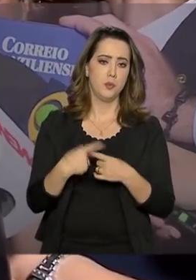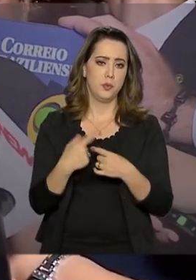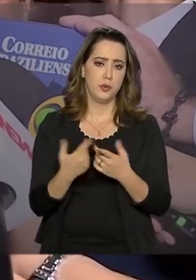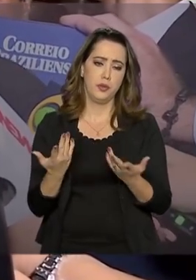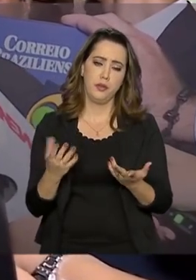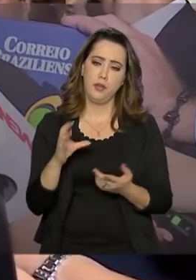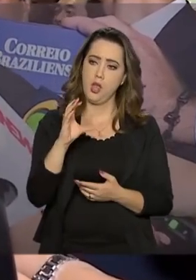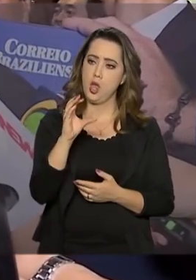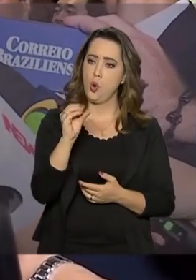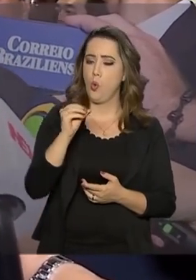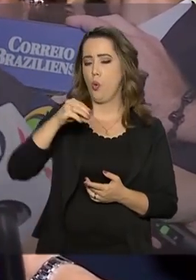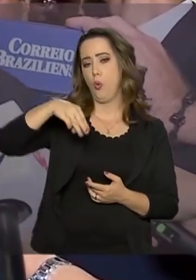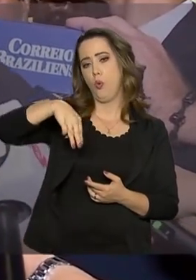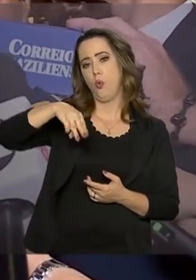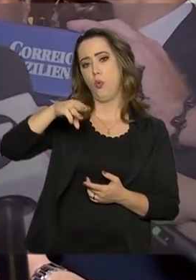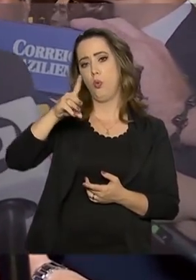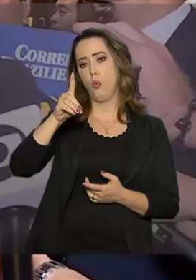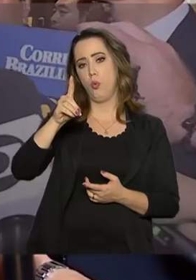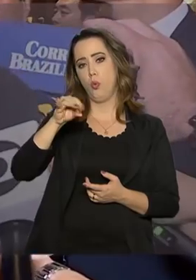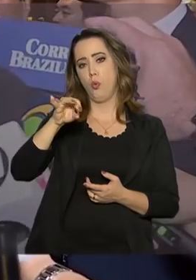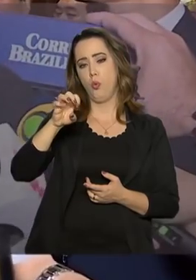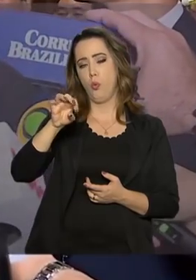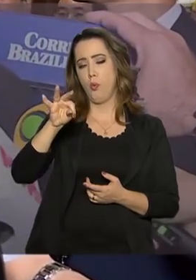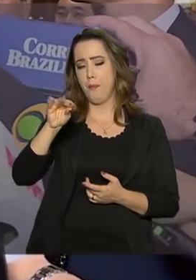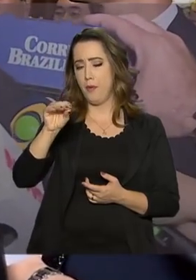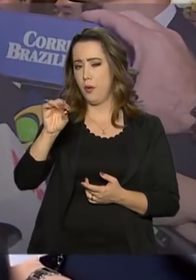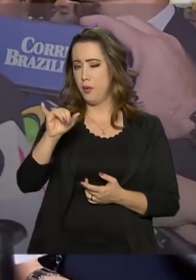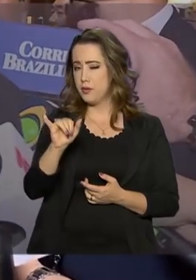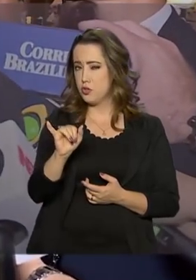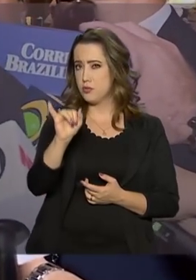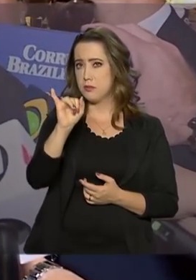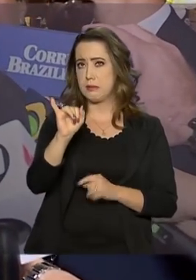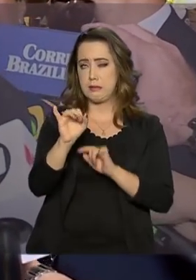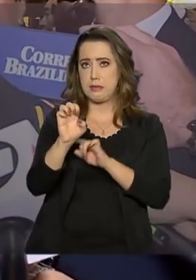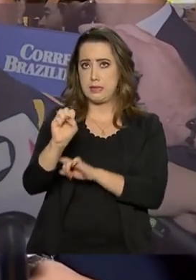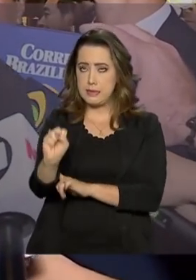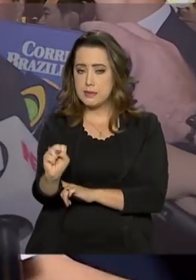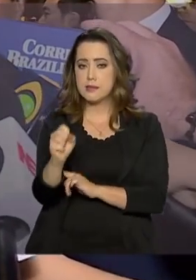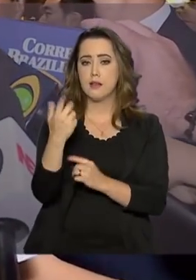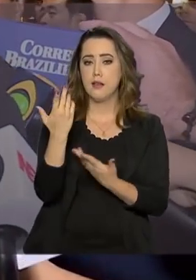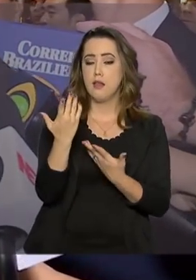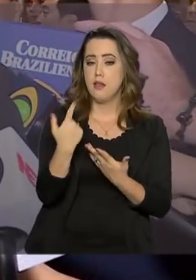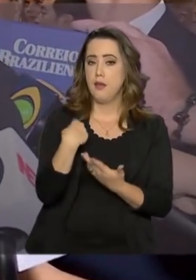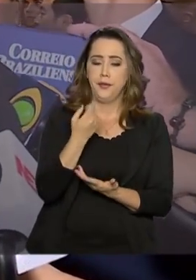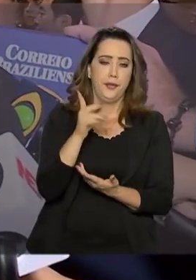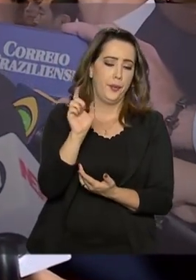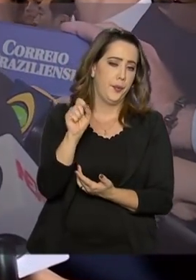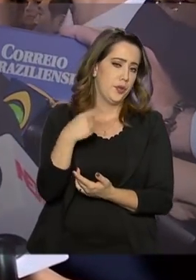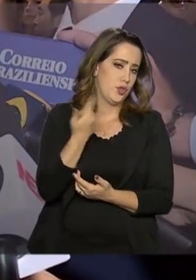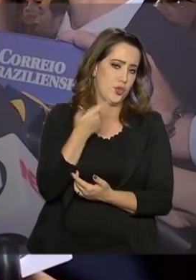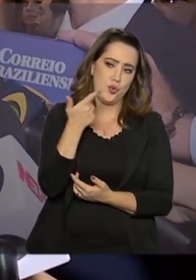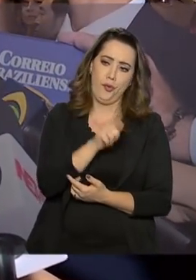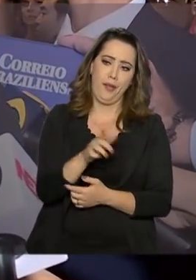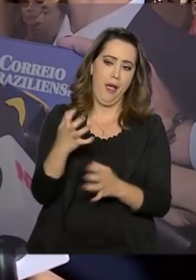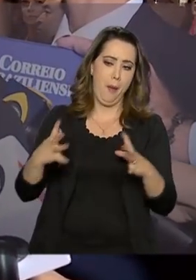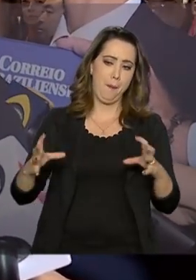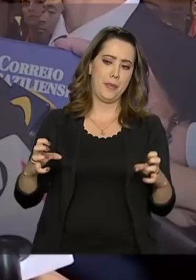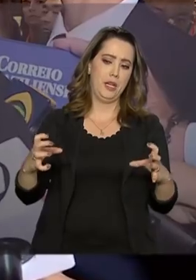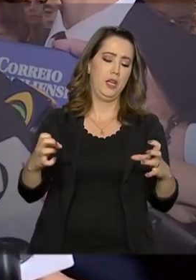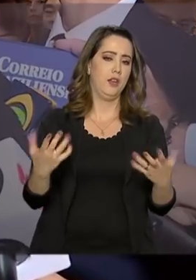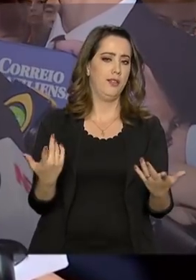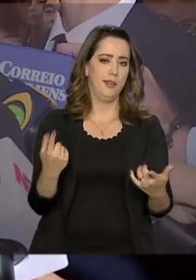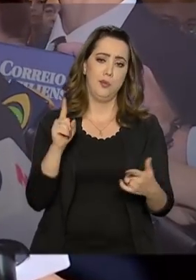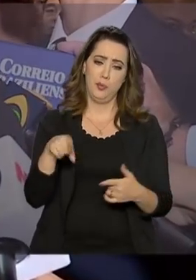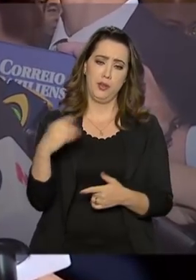de comóis. Então, obviamente, a gente não quer que haja briga para a gente poder se aproveitar.